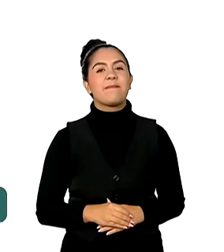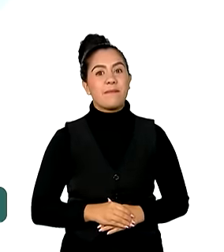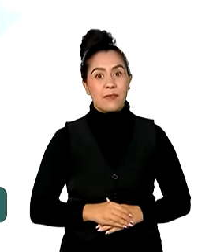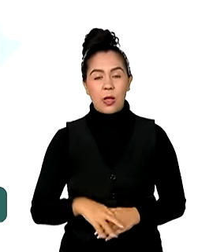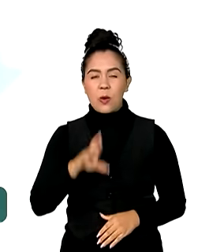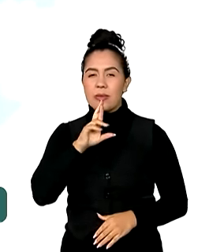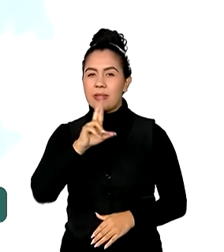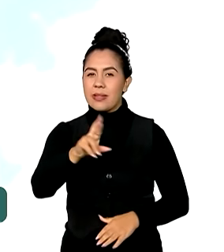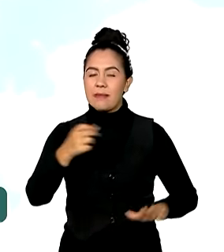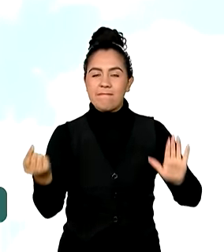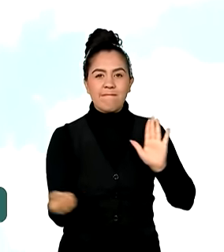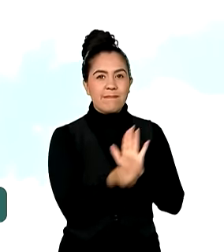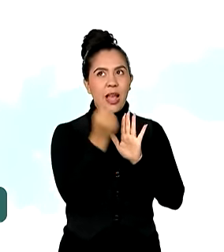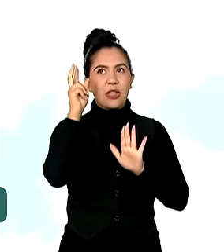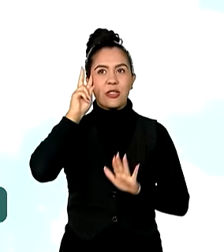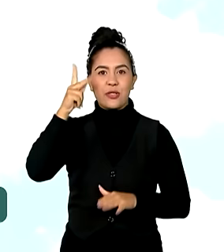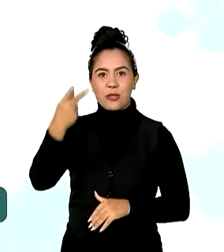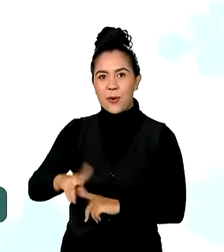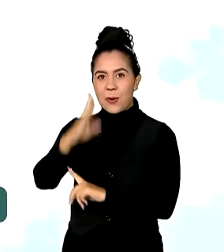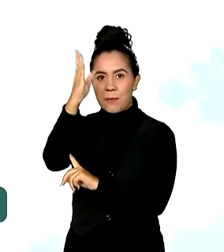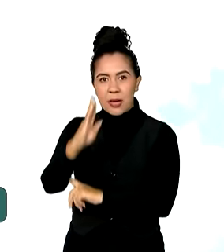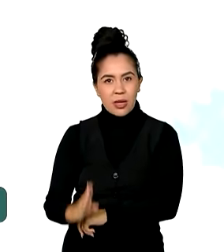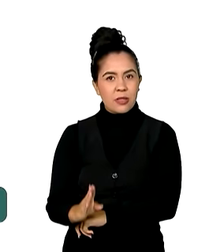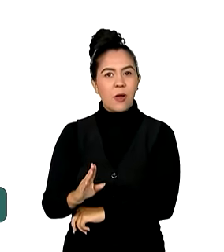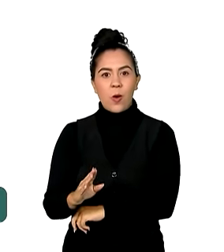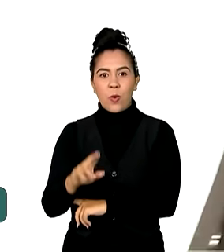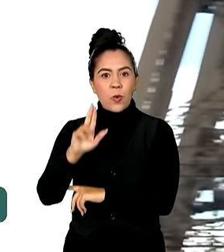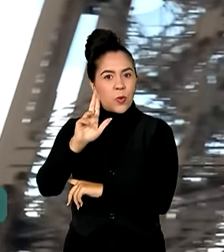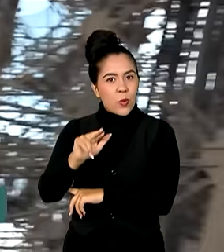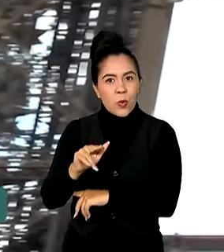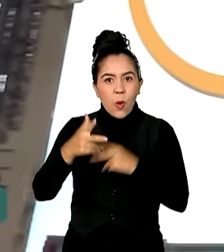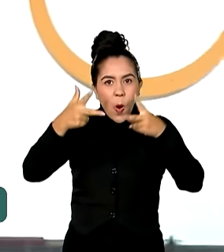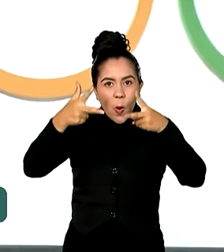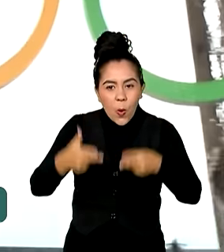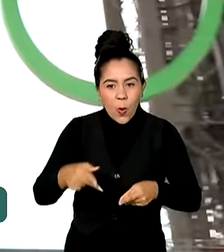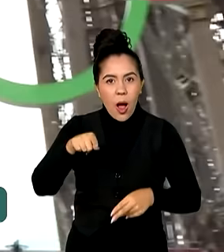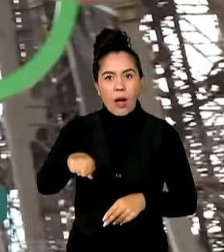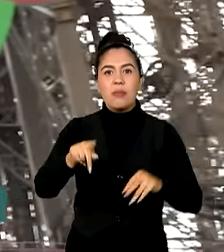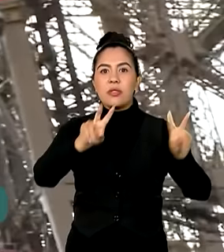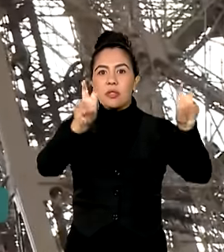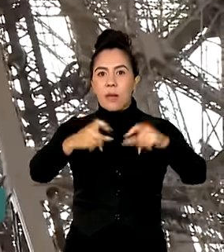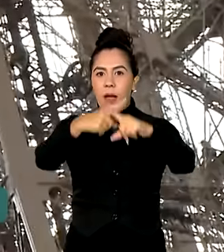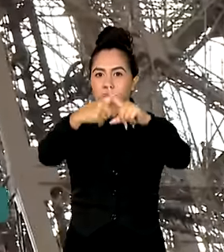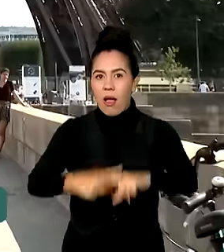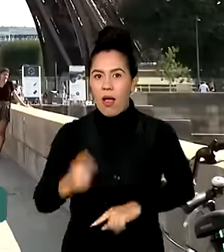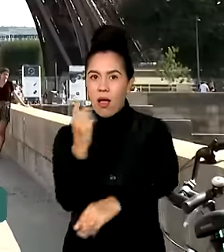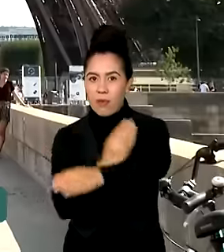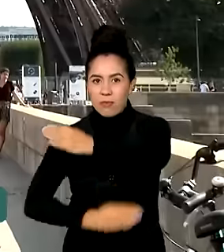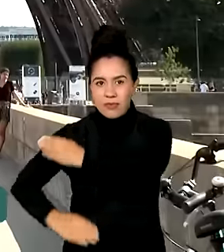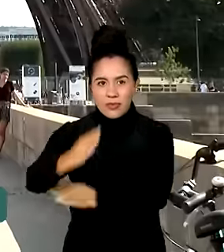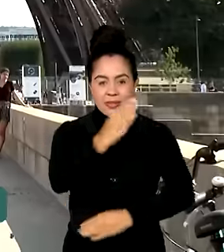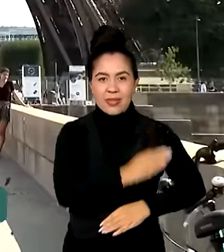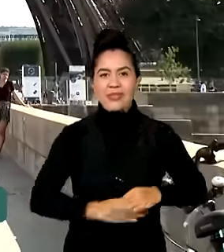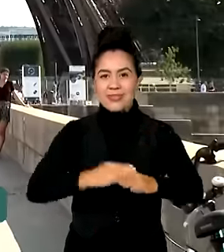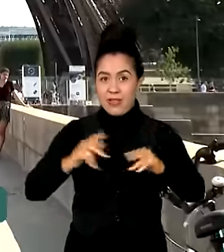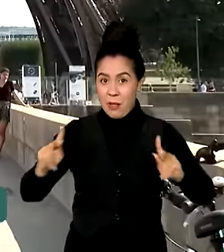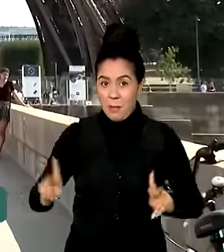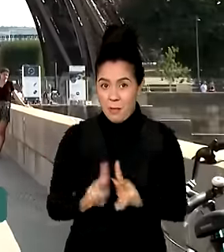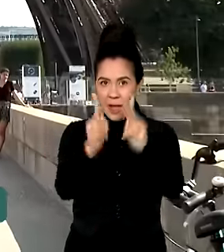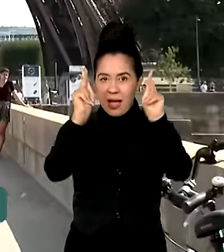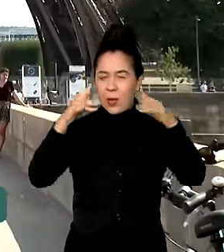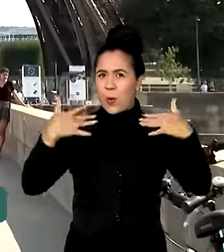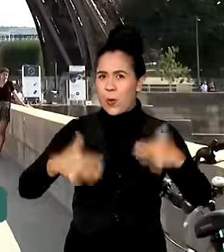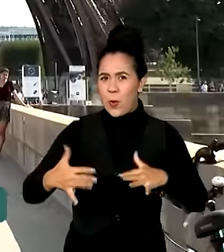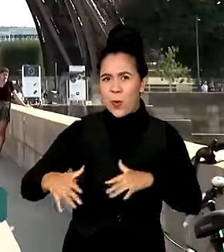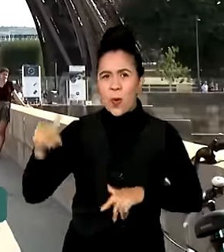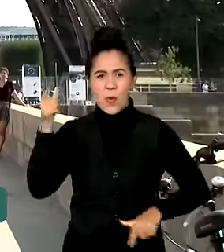histórico. O Brasil nunca teve um início tão bom de Paralimpíadas como em Paris. São tantas vitórias,